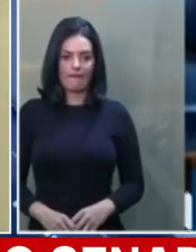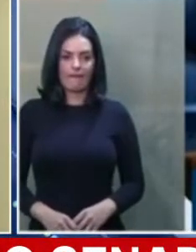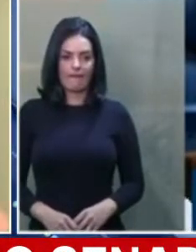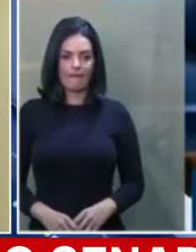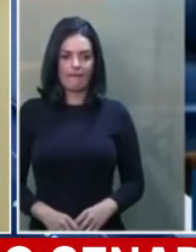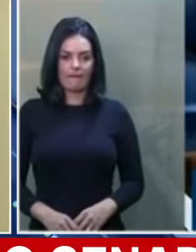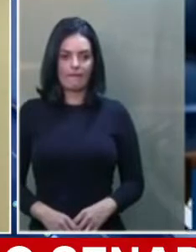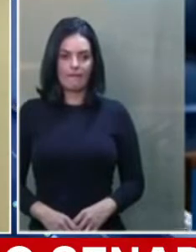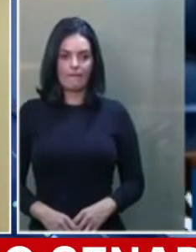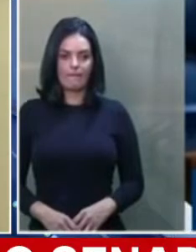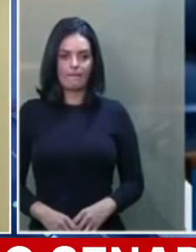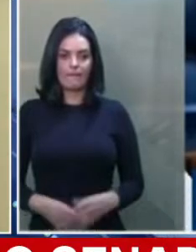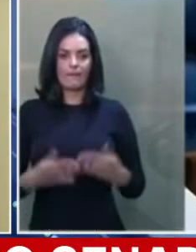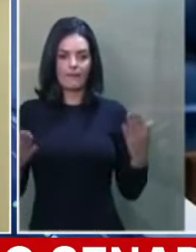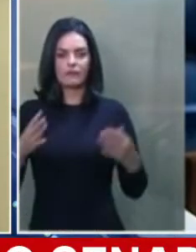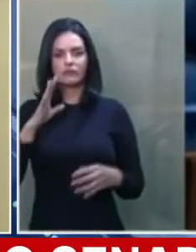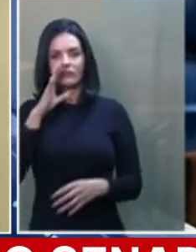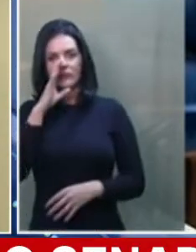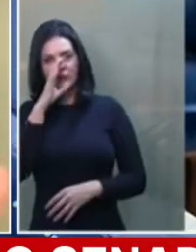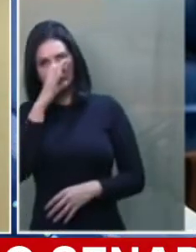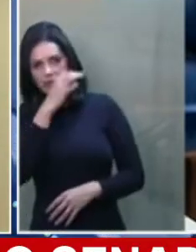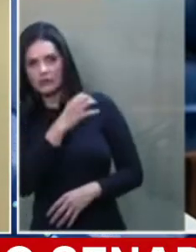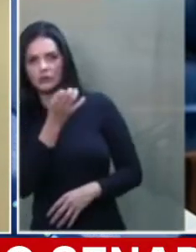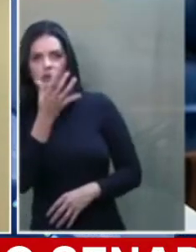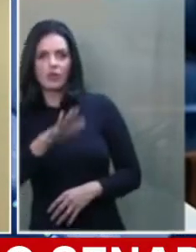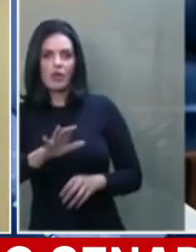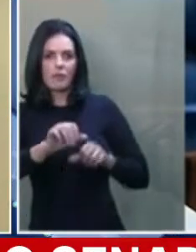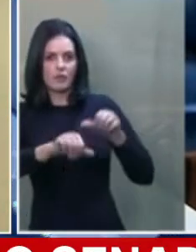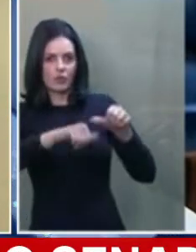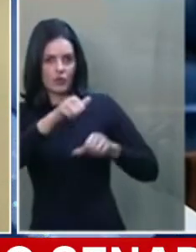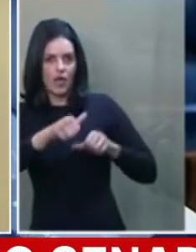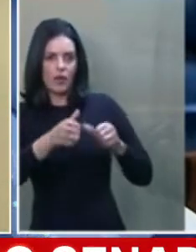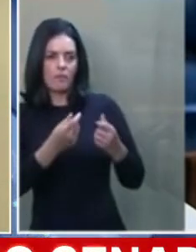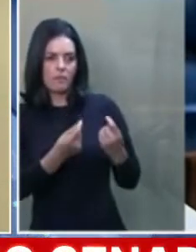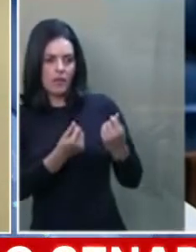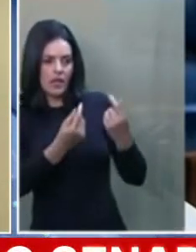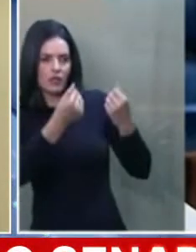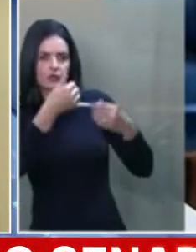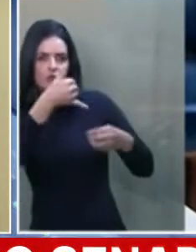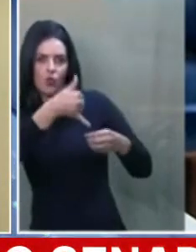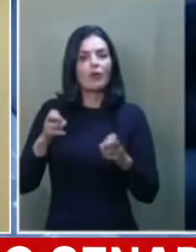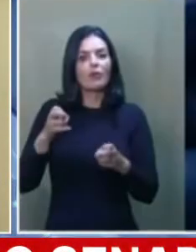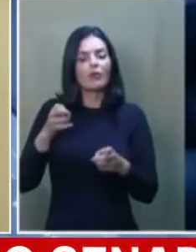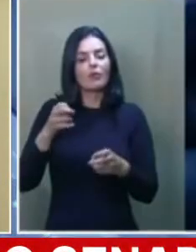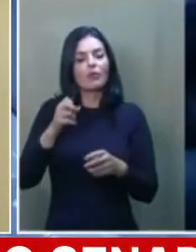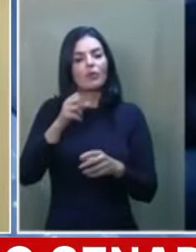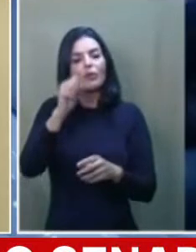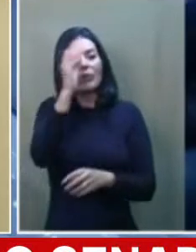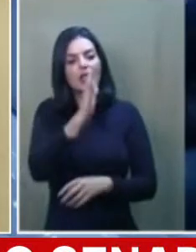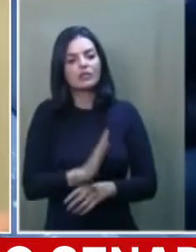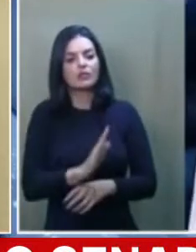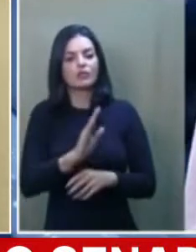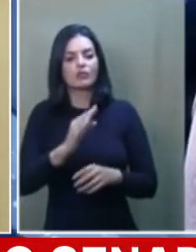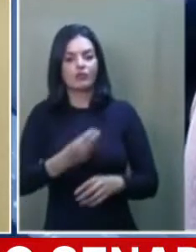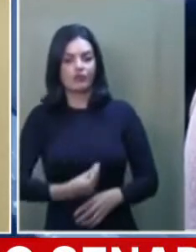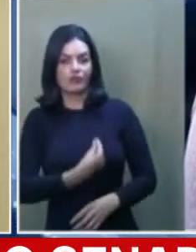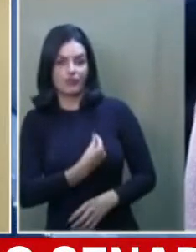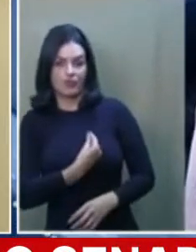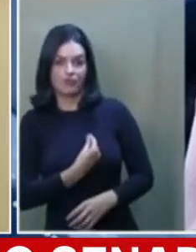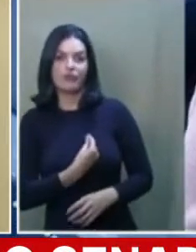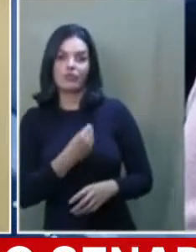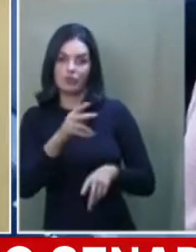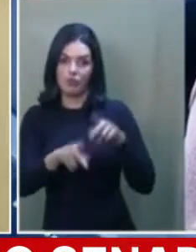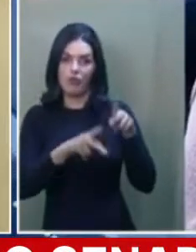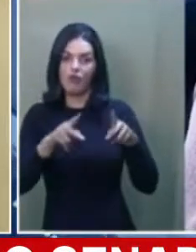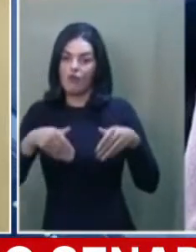ampliação do Auxílio Brasil, de R$ 400 para R 600,00, para zerar a fila do Auxílio Brasil,